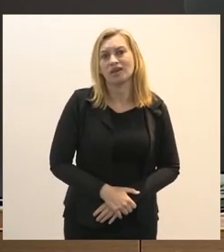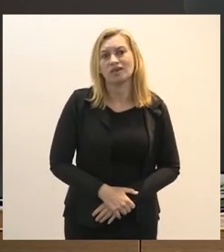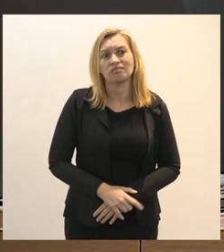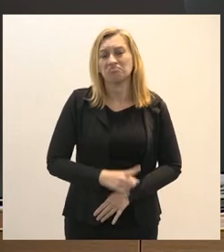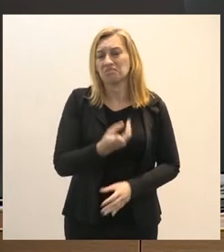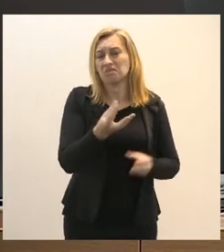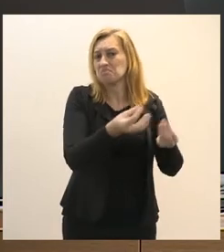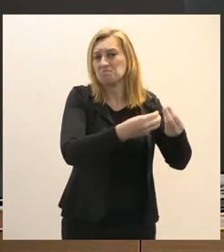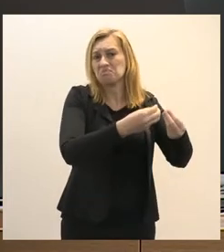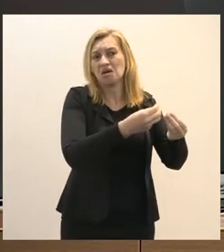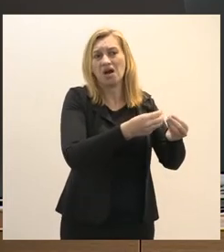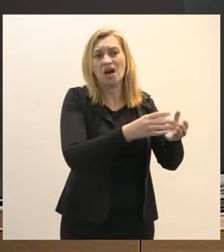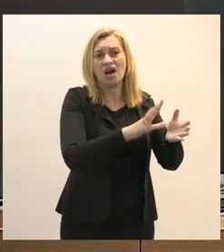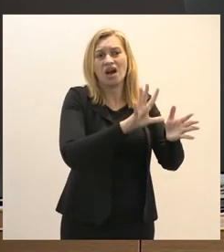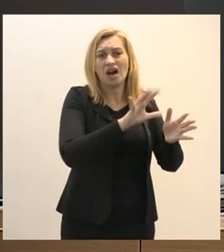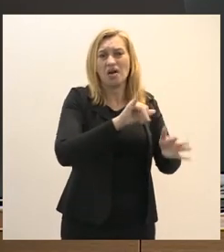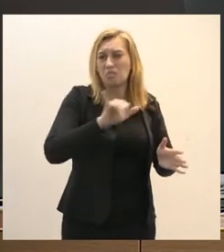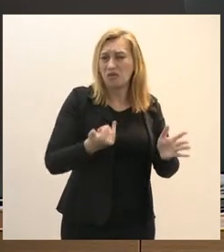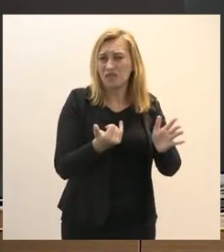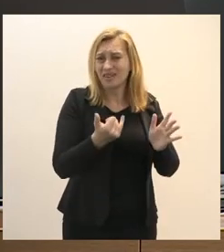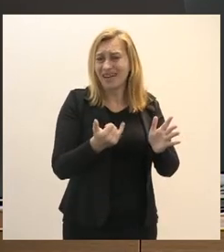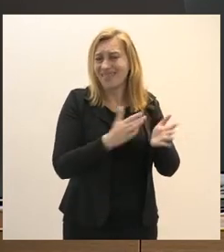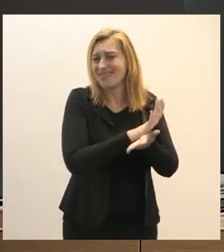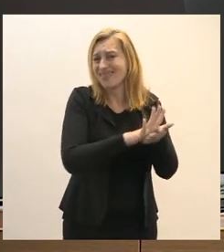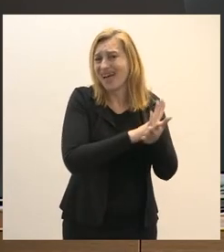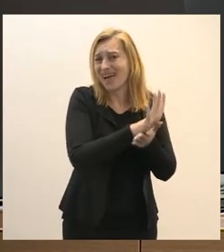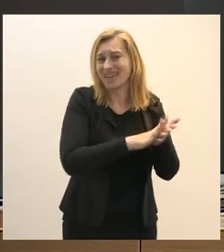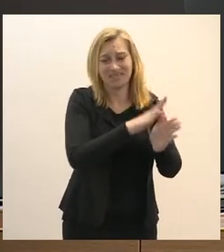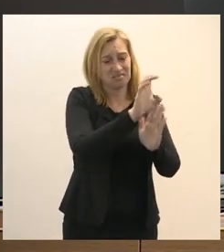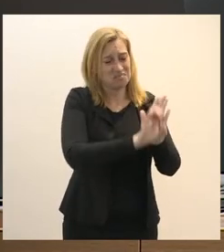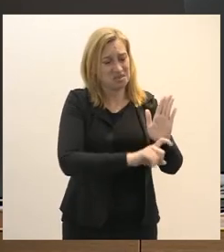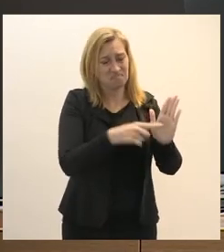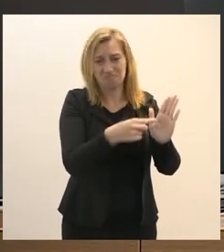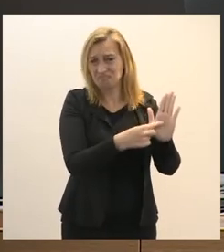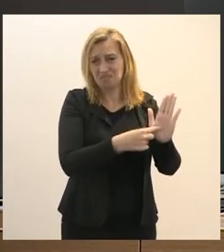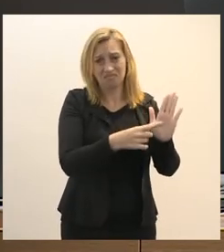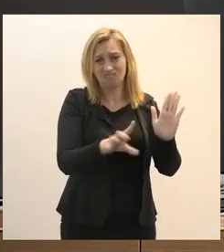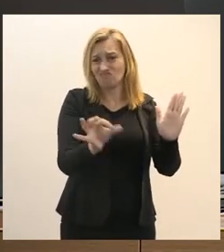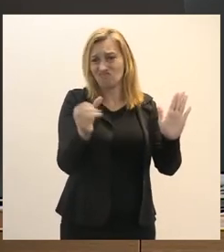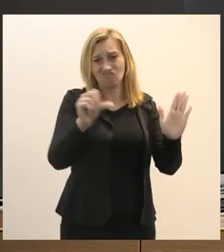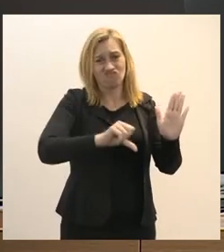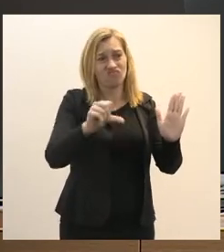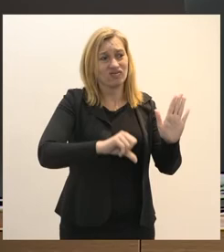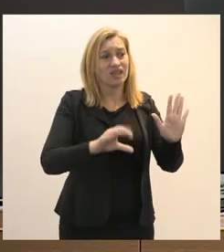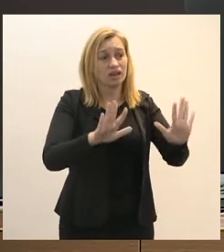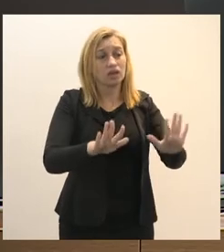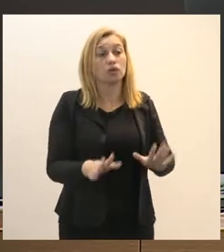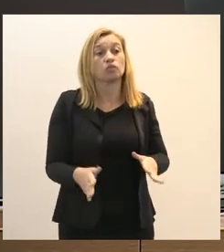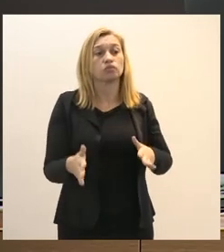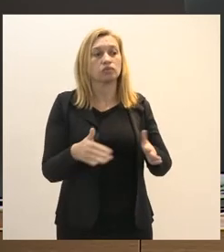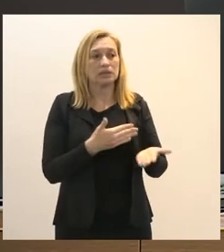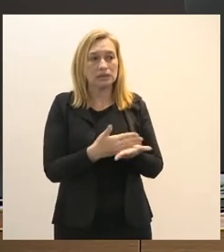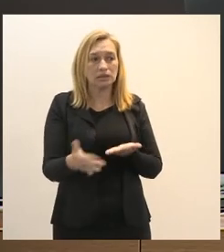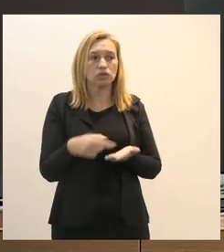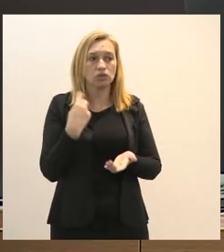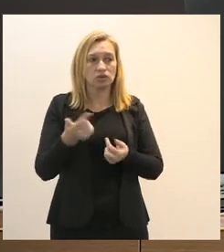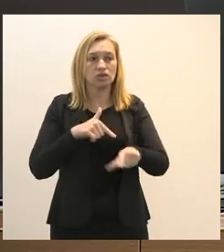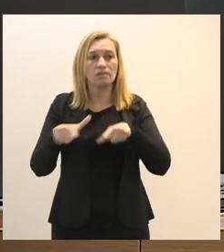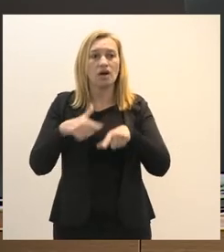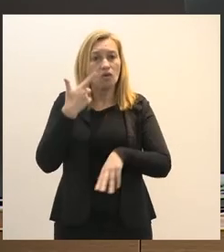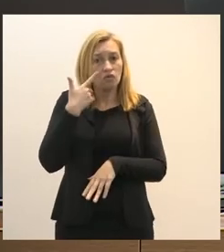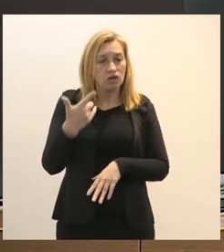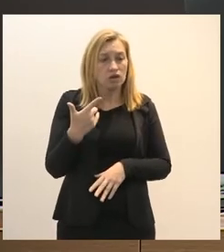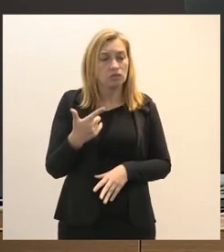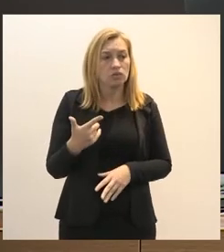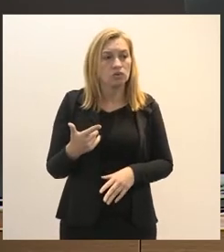aproveitamos nada no exercício do mandato nós vivemos uma situação de